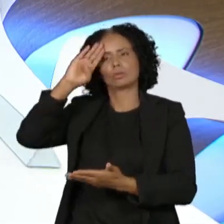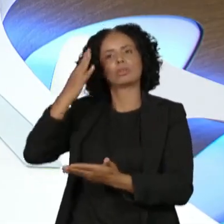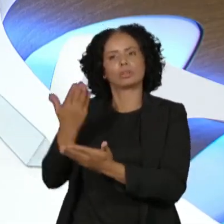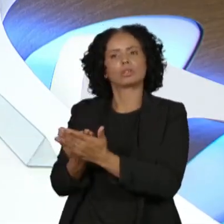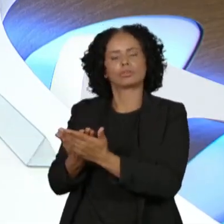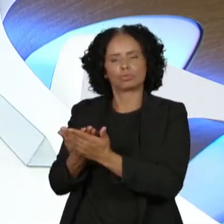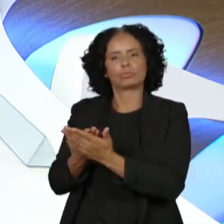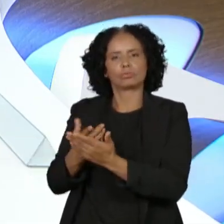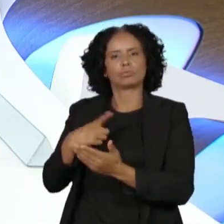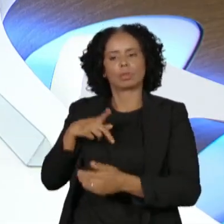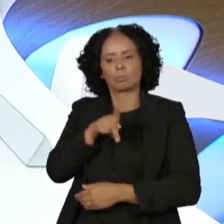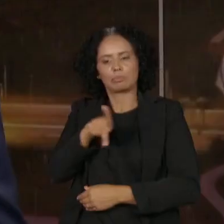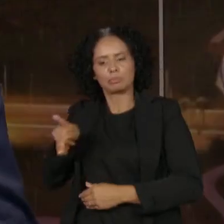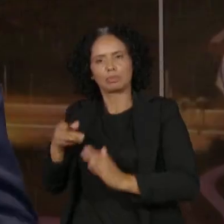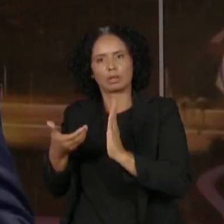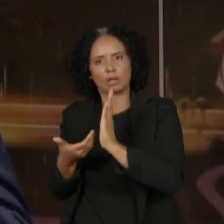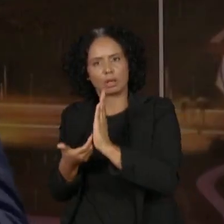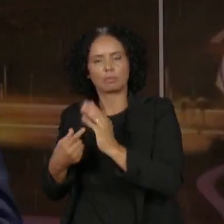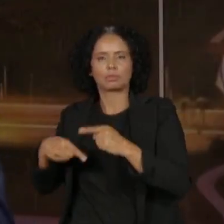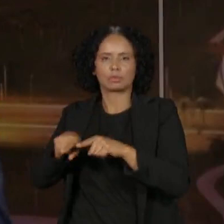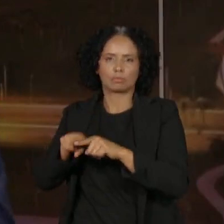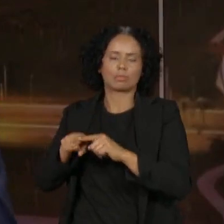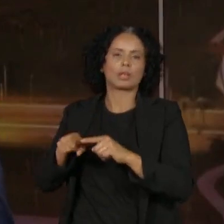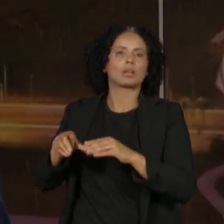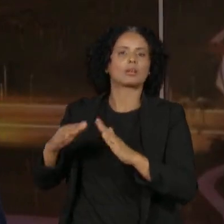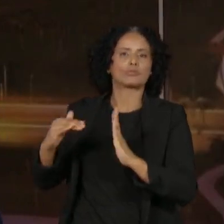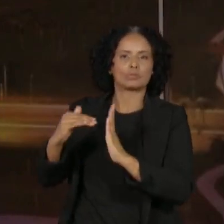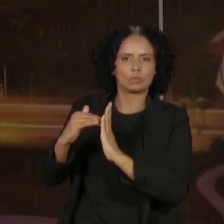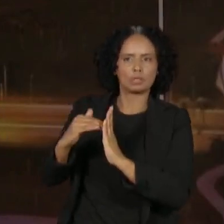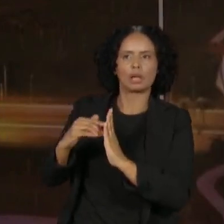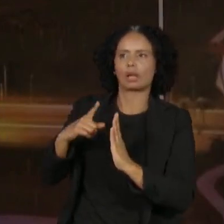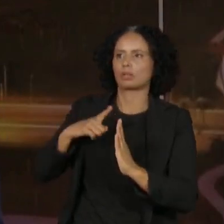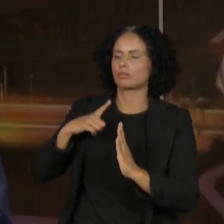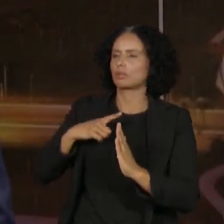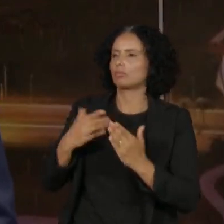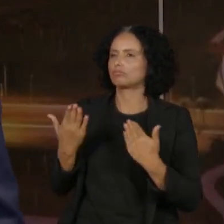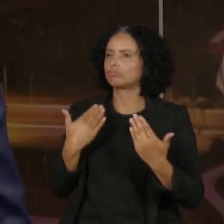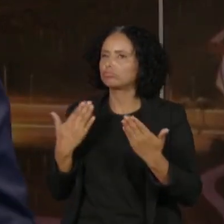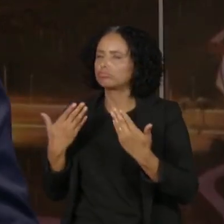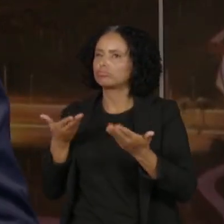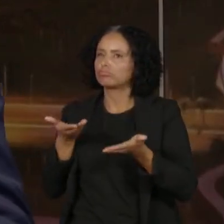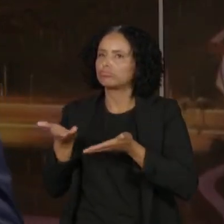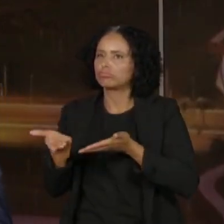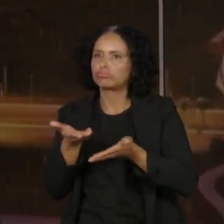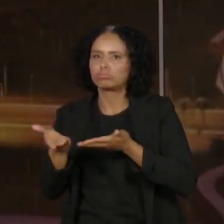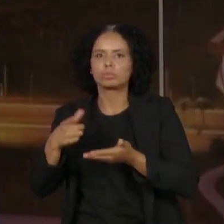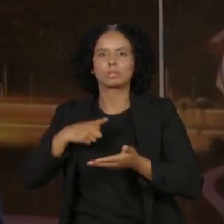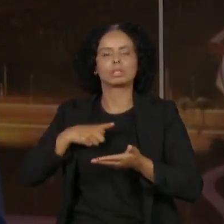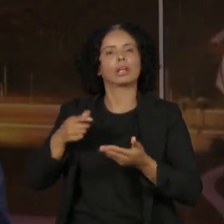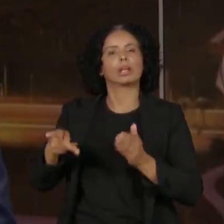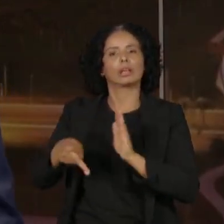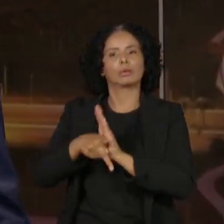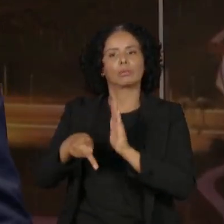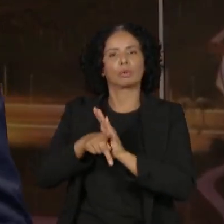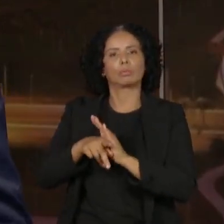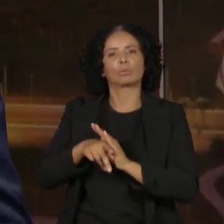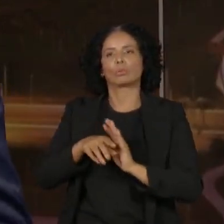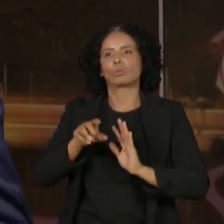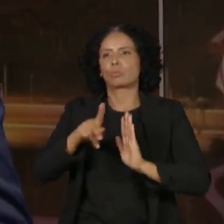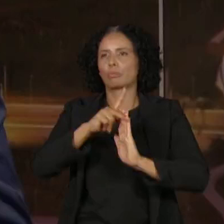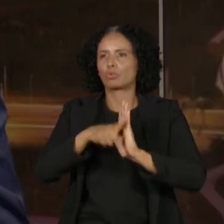Senado um diálogo, inclusive, do conteúdo das ações de governo, dos projetos de lei,